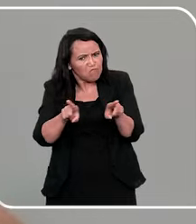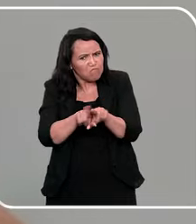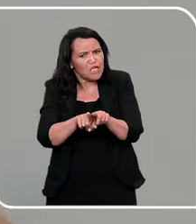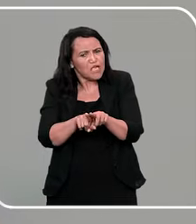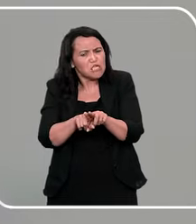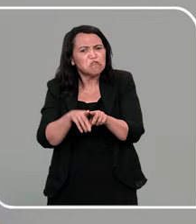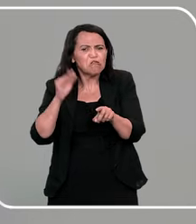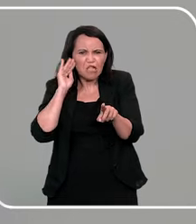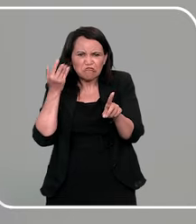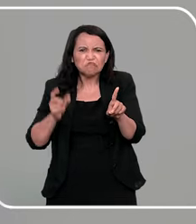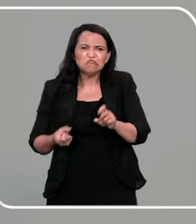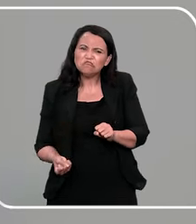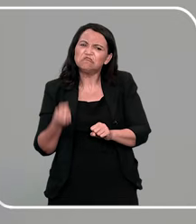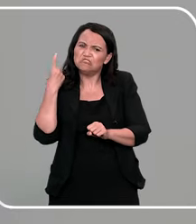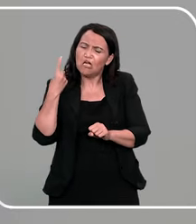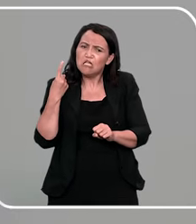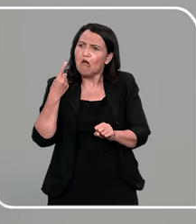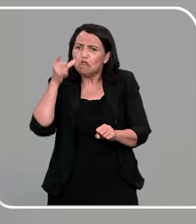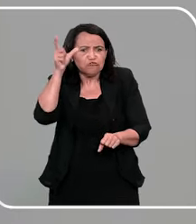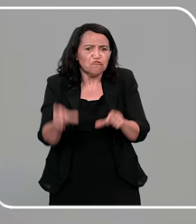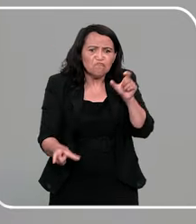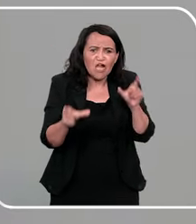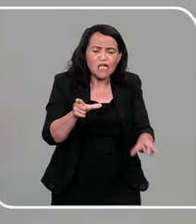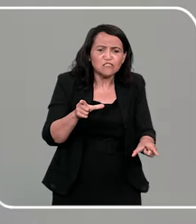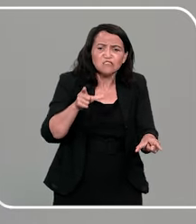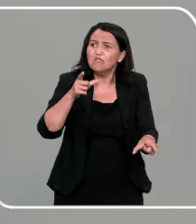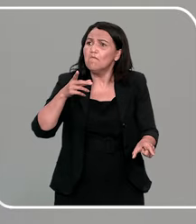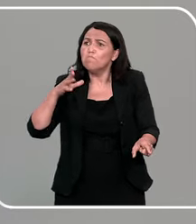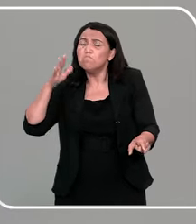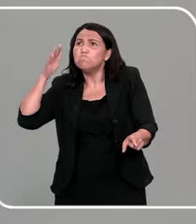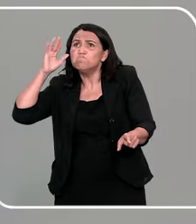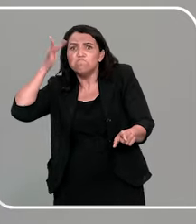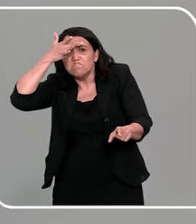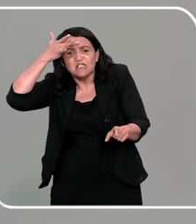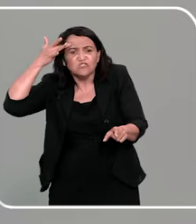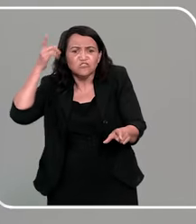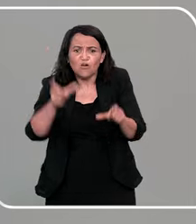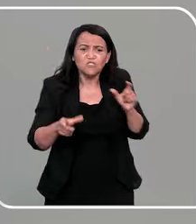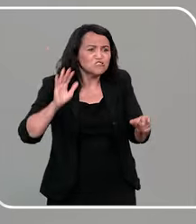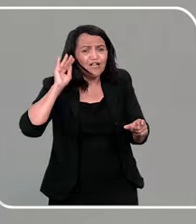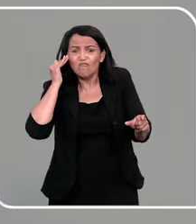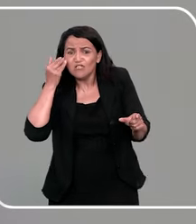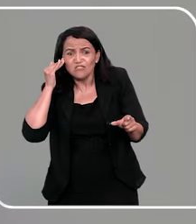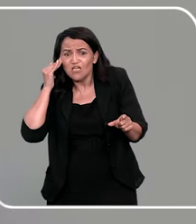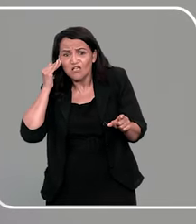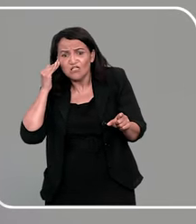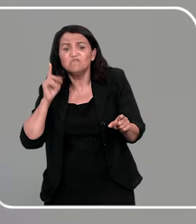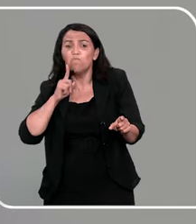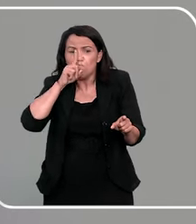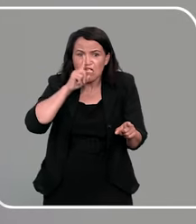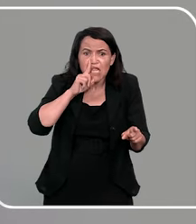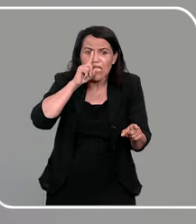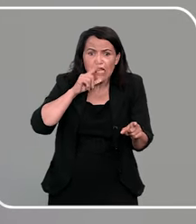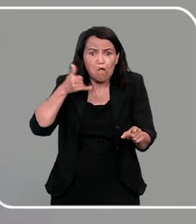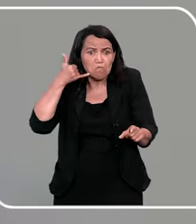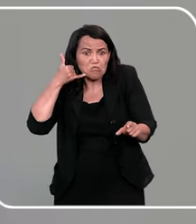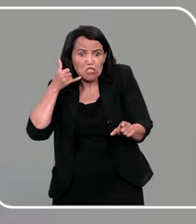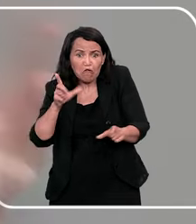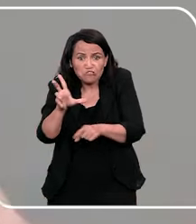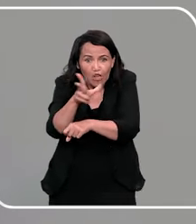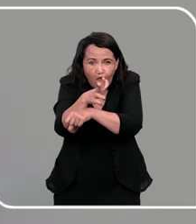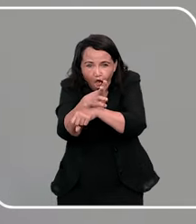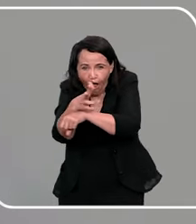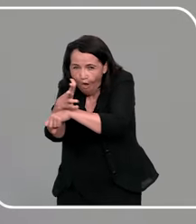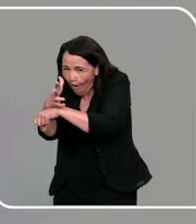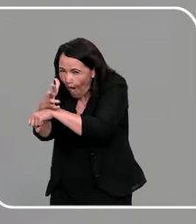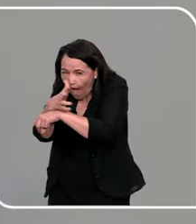porque muitas pessoas não têm essa noção, e eu fiquei pensando até nos perigos de estar alguém ali com o celular, filmando, e